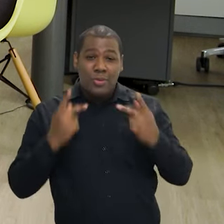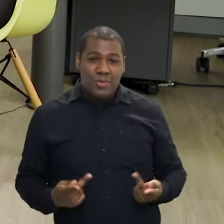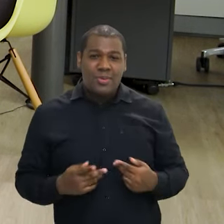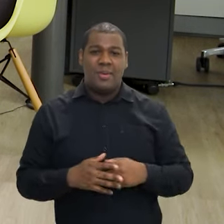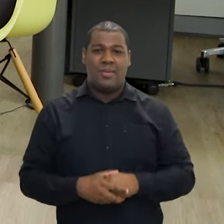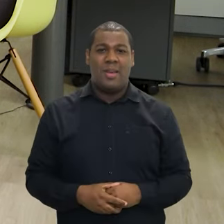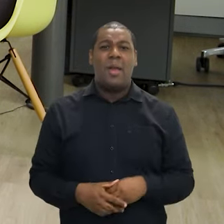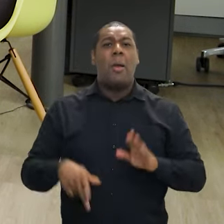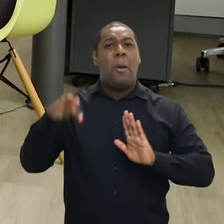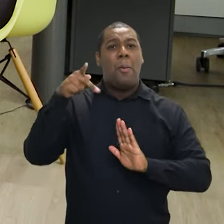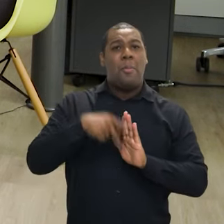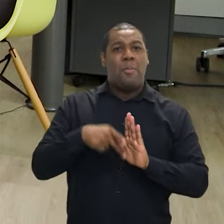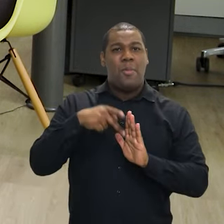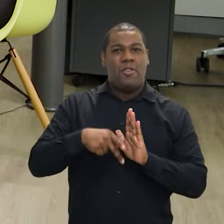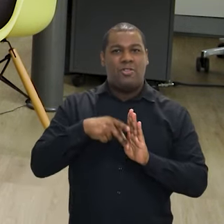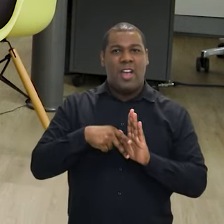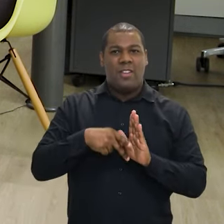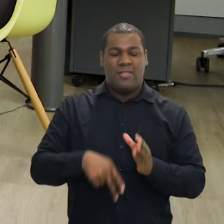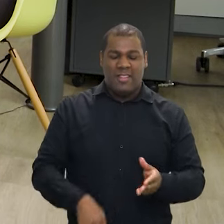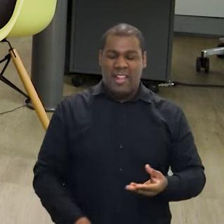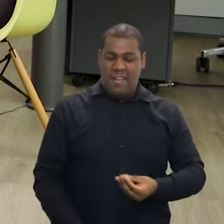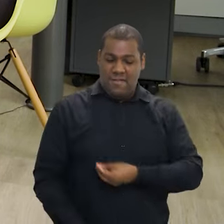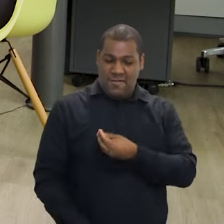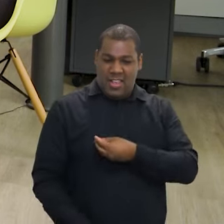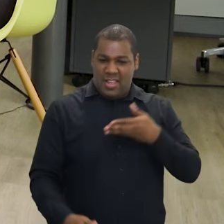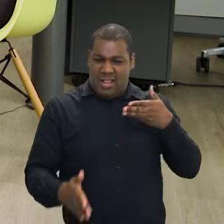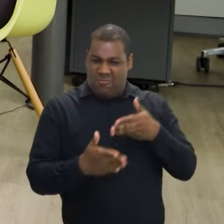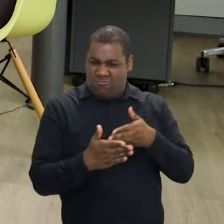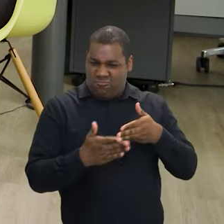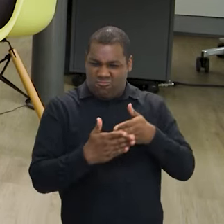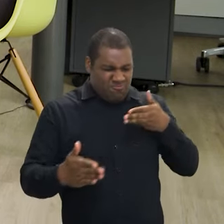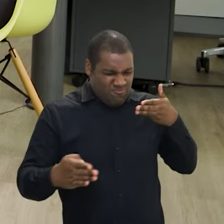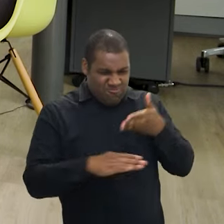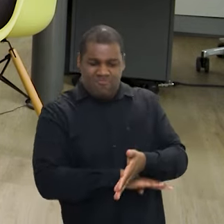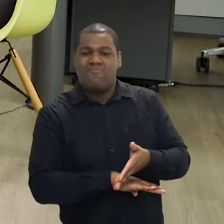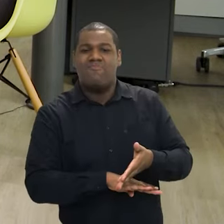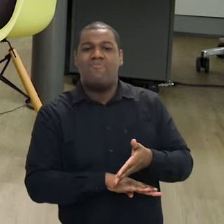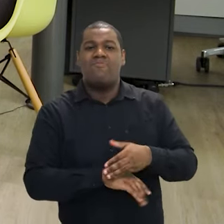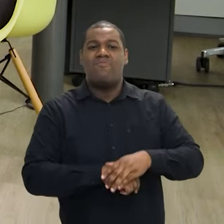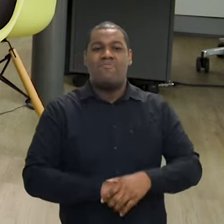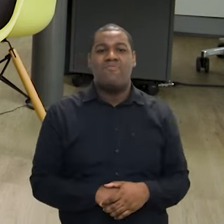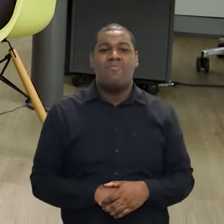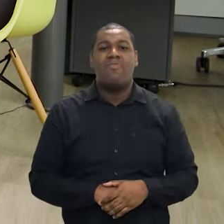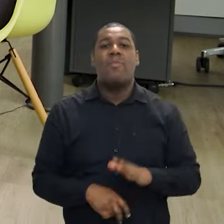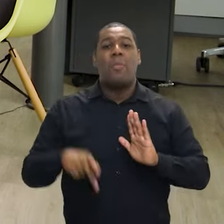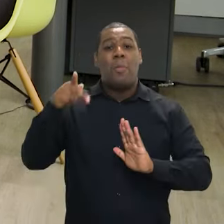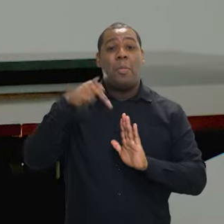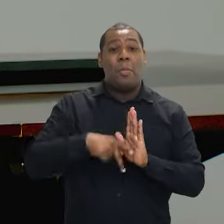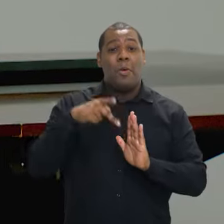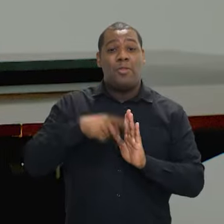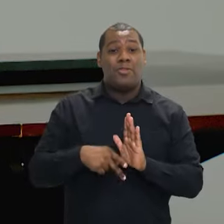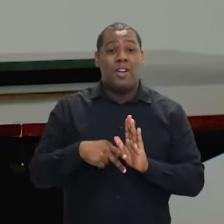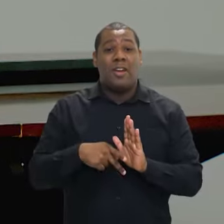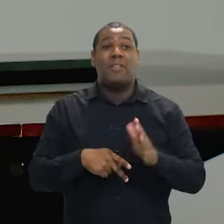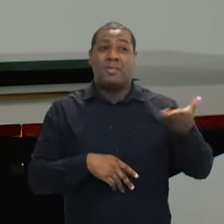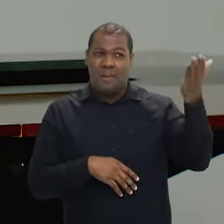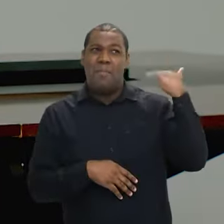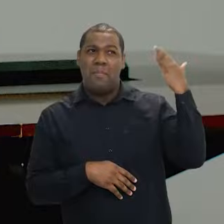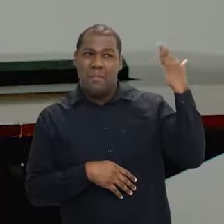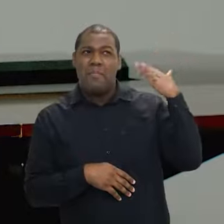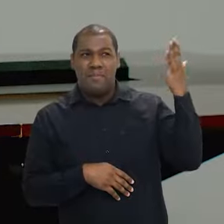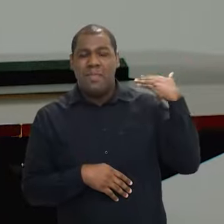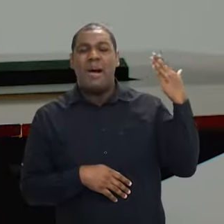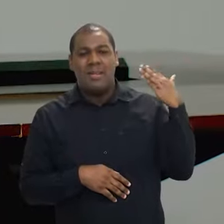gente sobre o Viver Sem Limites, qual que tem sido a importância dele. Bom, o Viver Sem Limites, ele é um programa que já